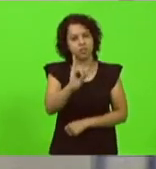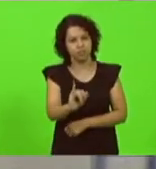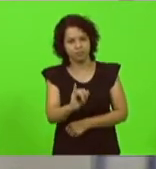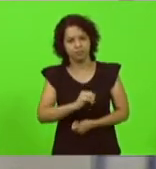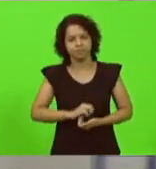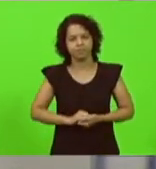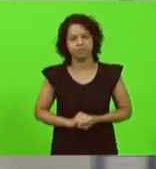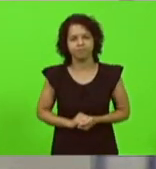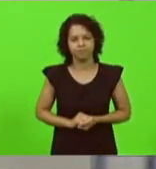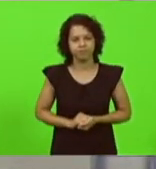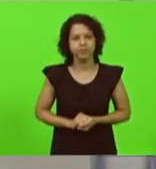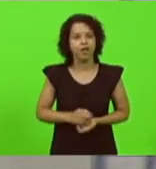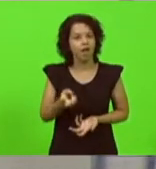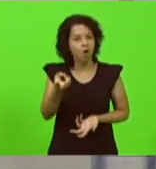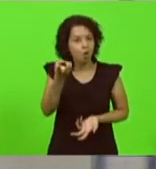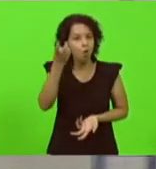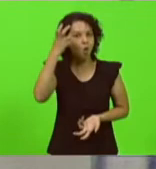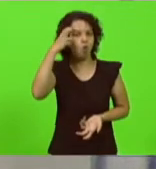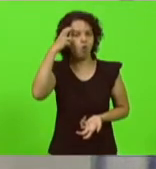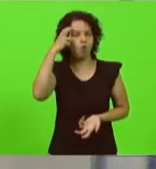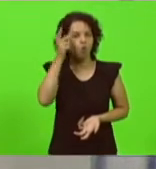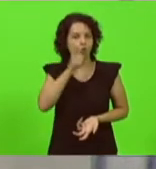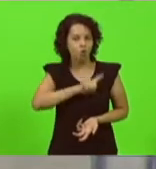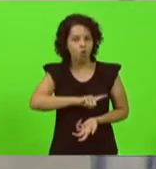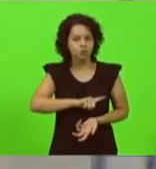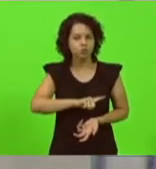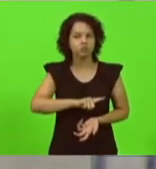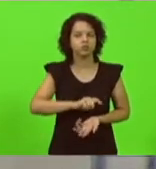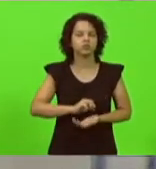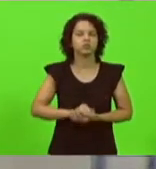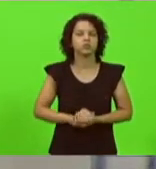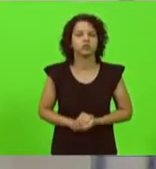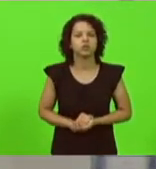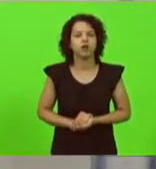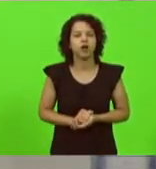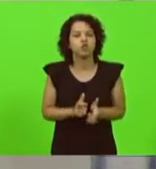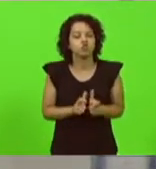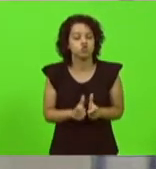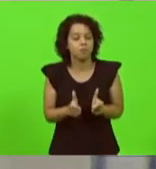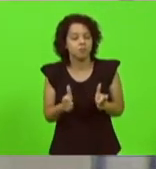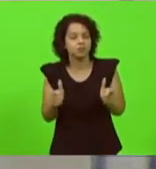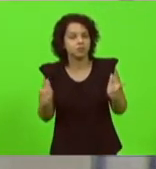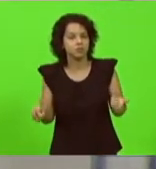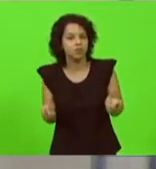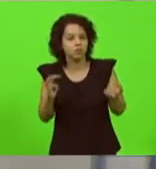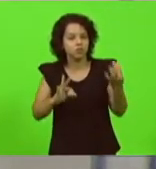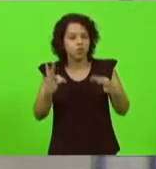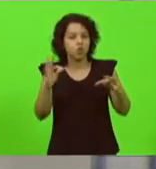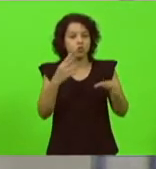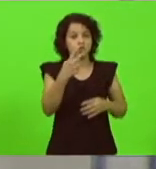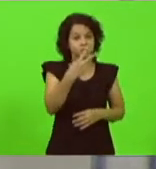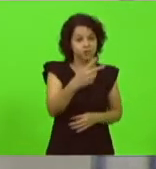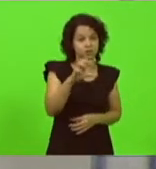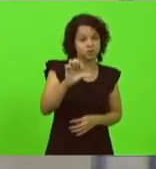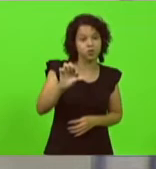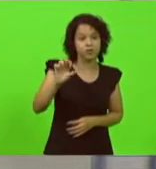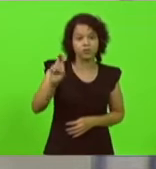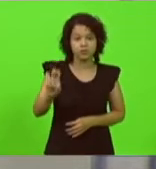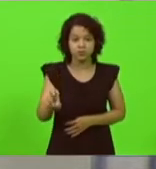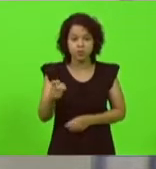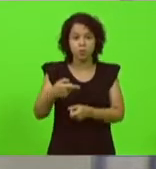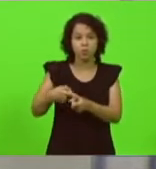conhecimento e essa expansão tecnológica para os 295 municípios